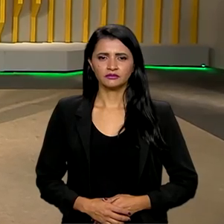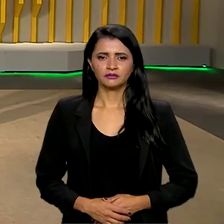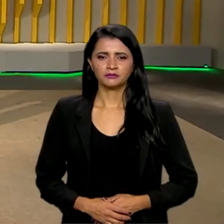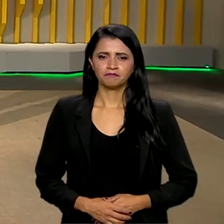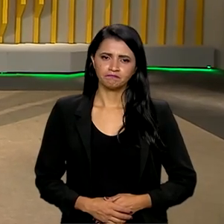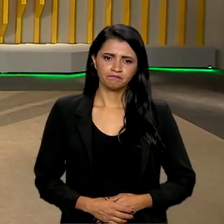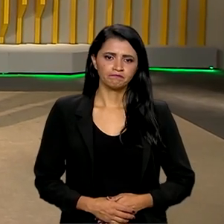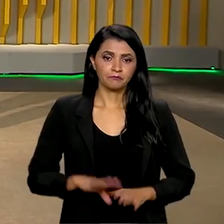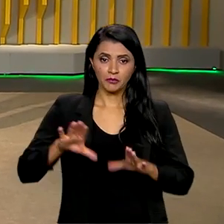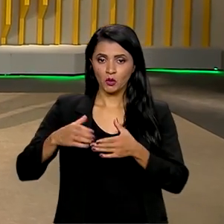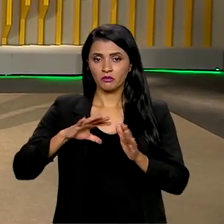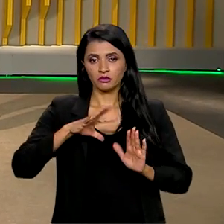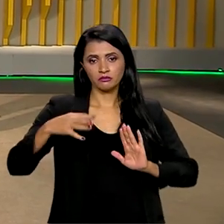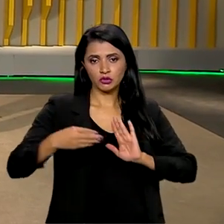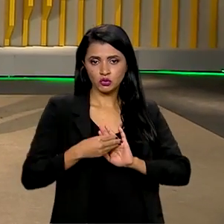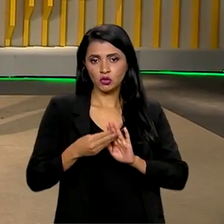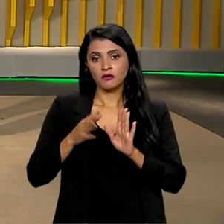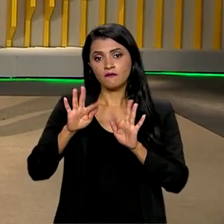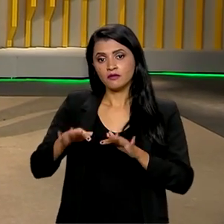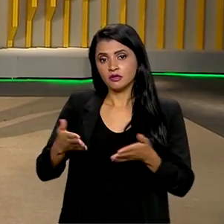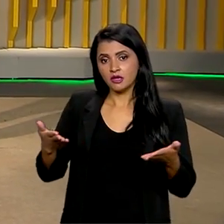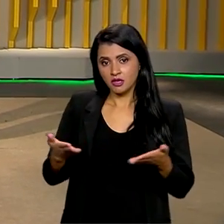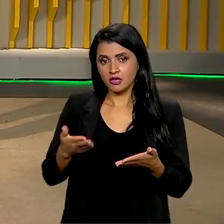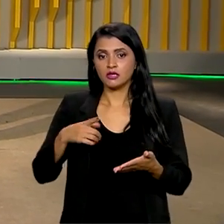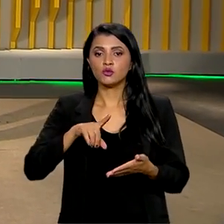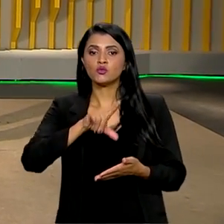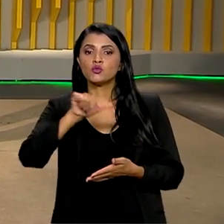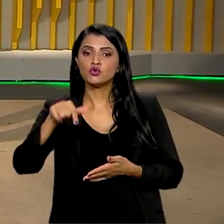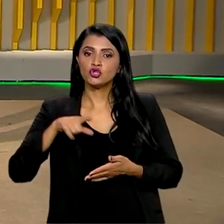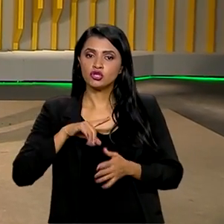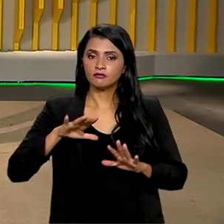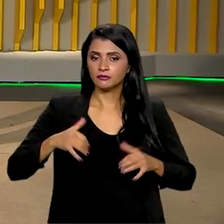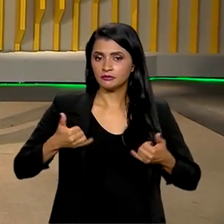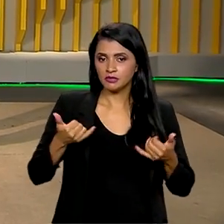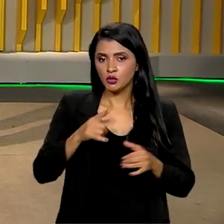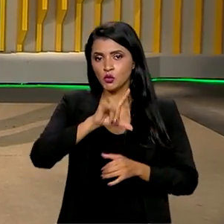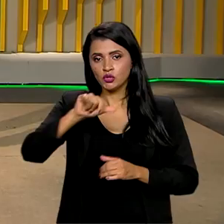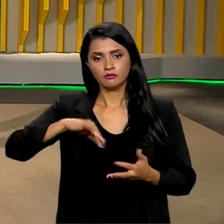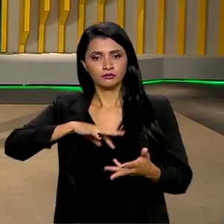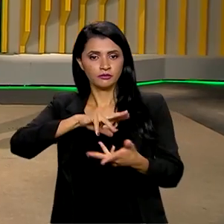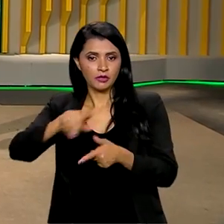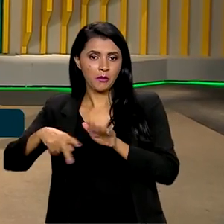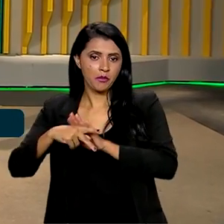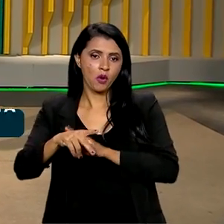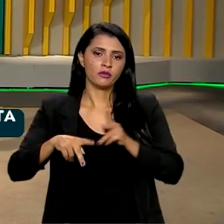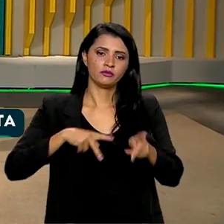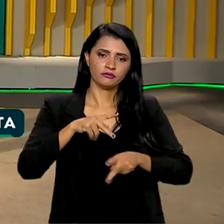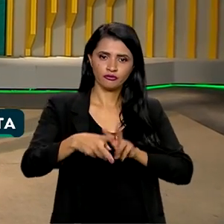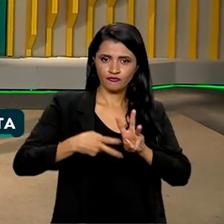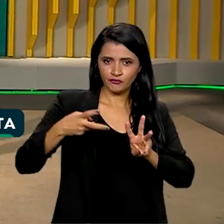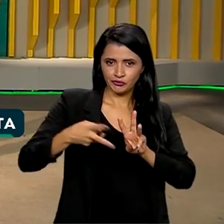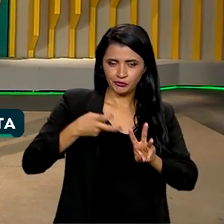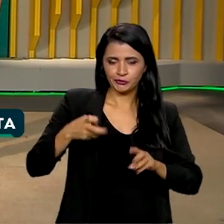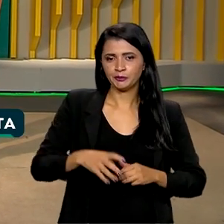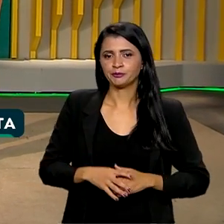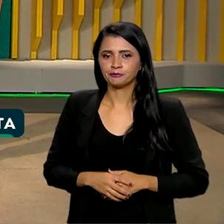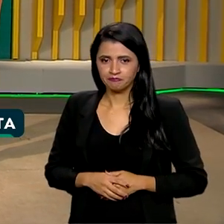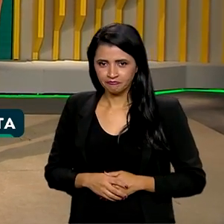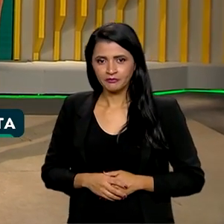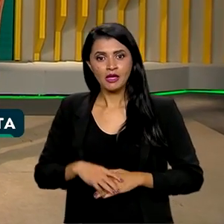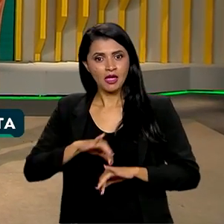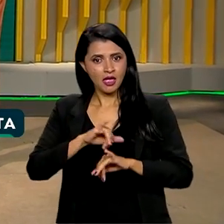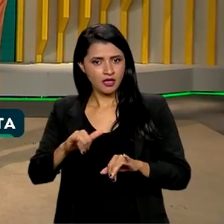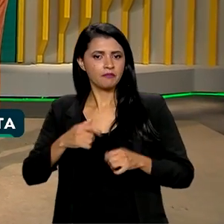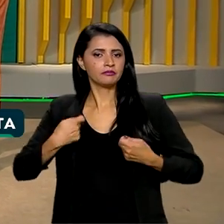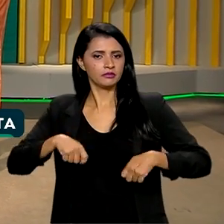A Cúpula da Amazônia termina exatamente na data em que é celebrado o Dia Internacional dos Povos Indígenas e reforça a